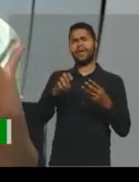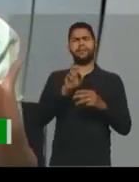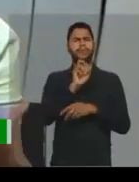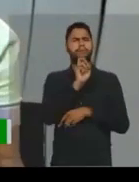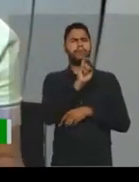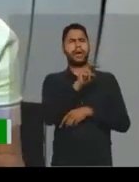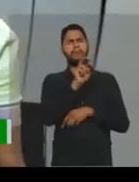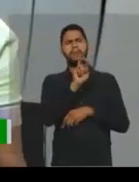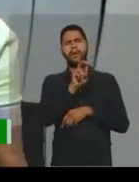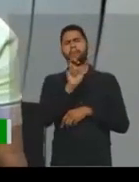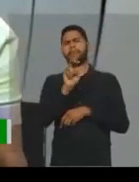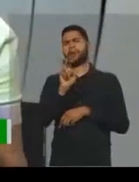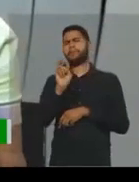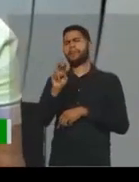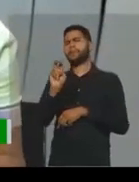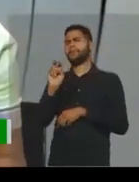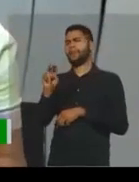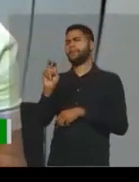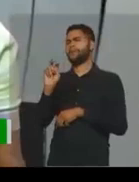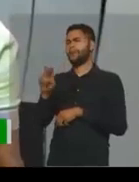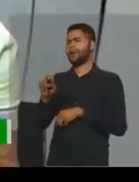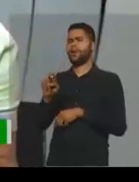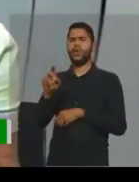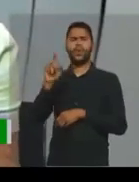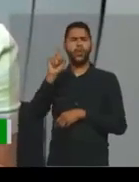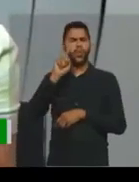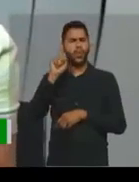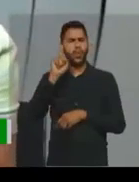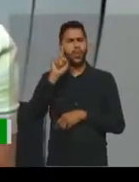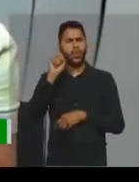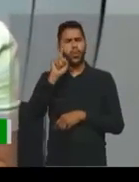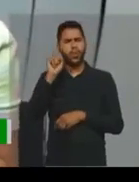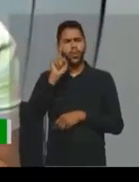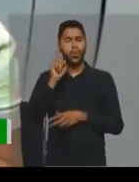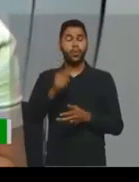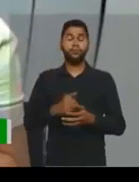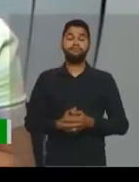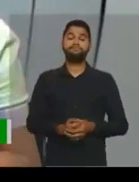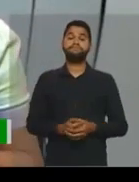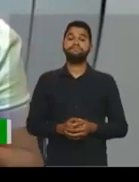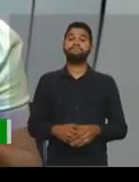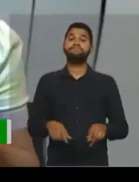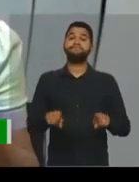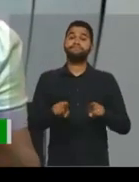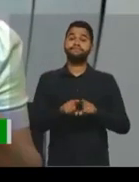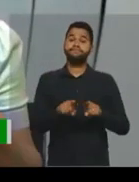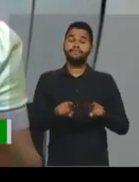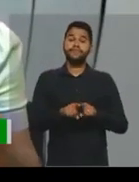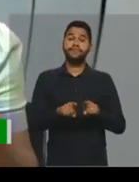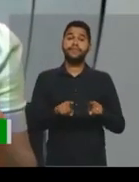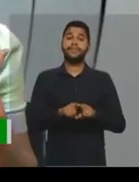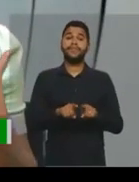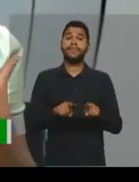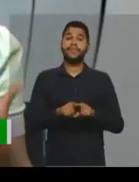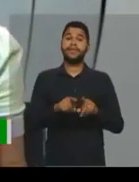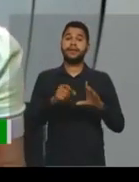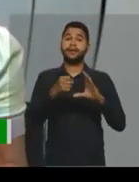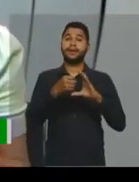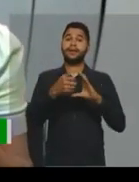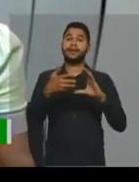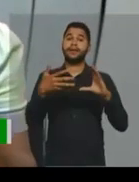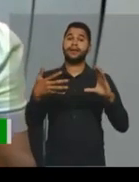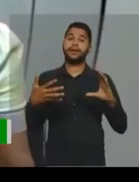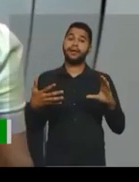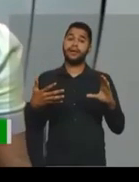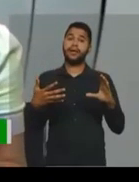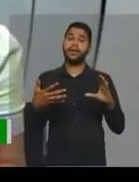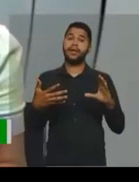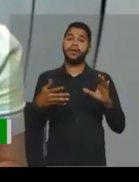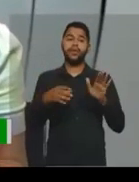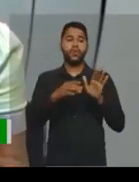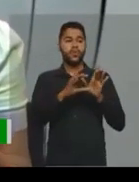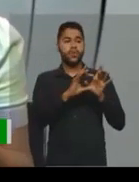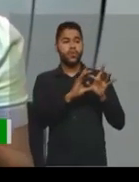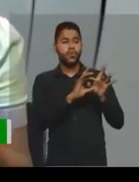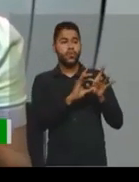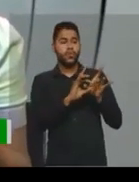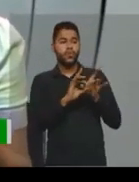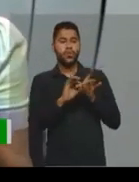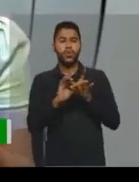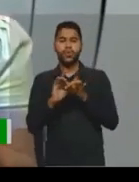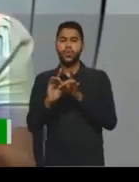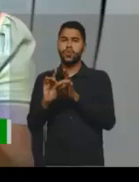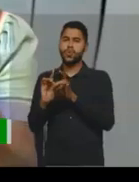aí a todo momento, lidam com o meme a todo momento. E vimos sobre as características, sobre o contexto,